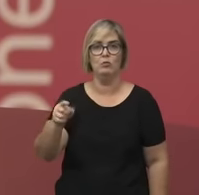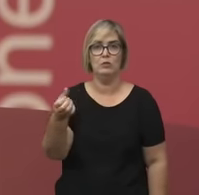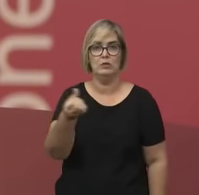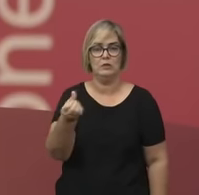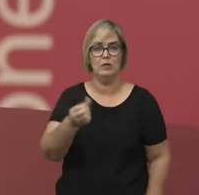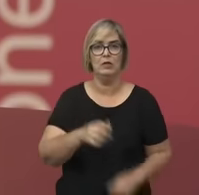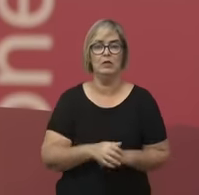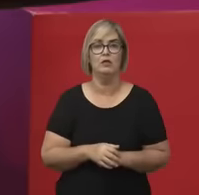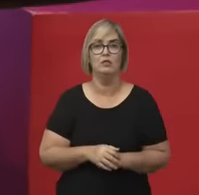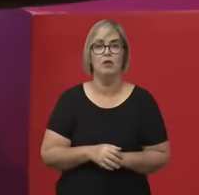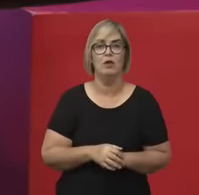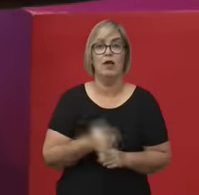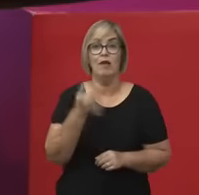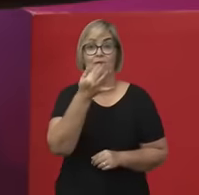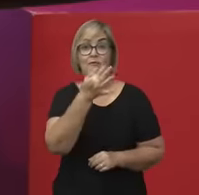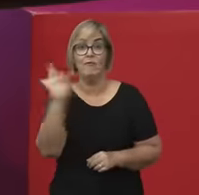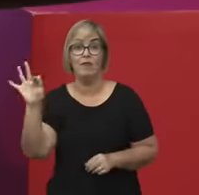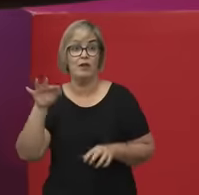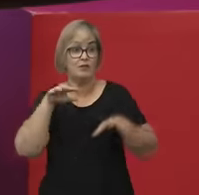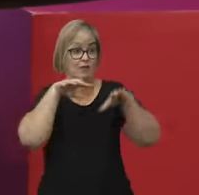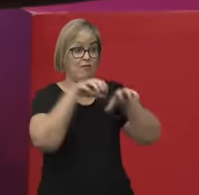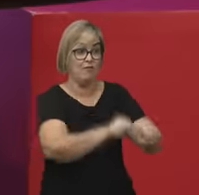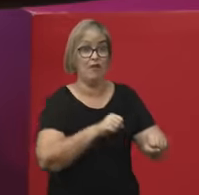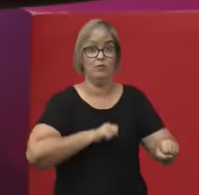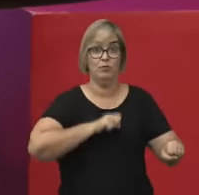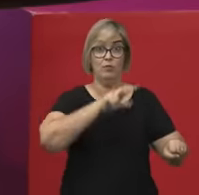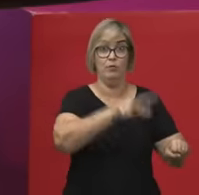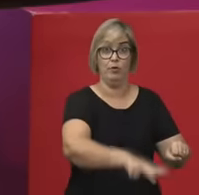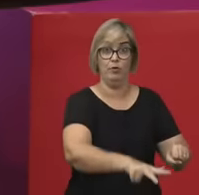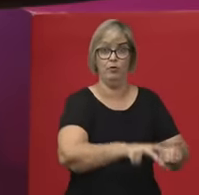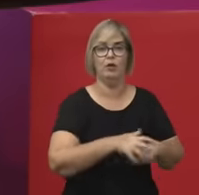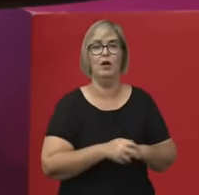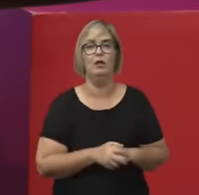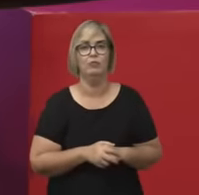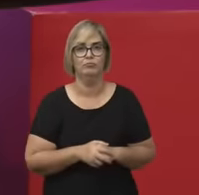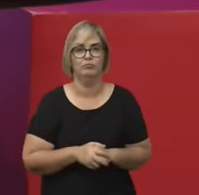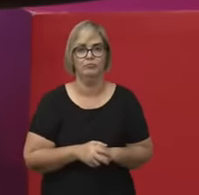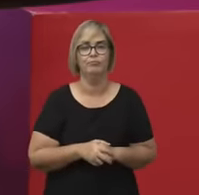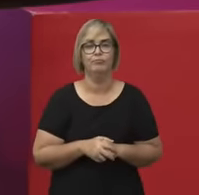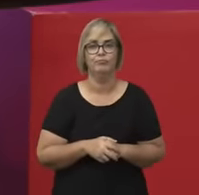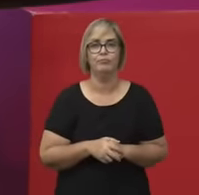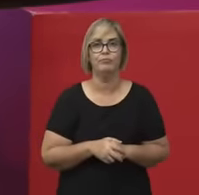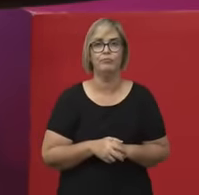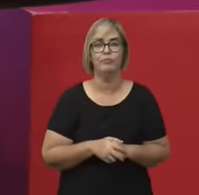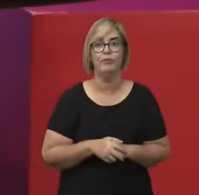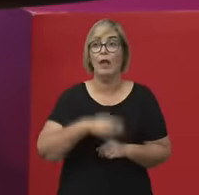Brasil se torna o Império Ultramarino Português, ele se torna a capital do Reino de Portugal.